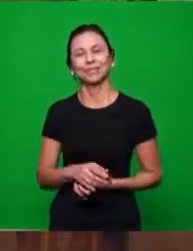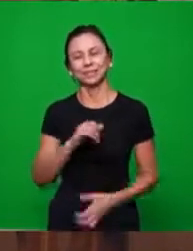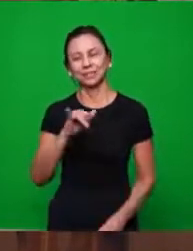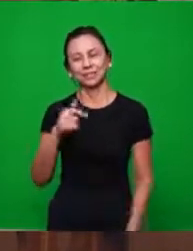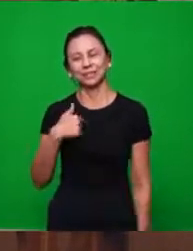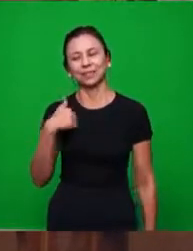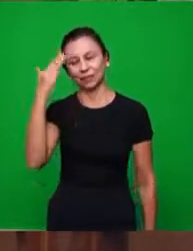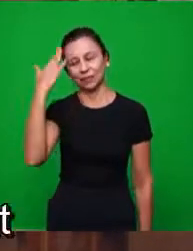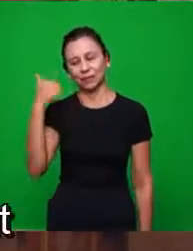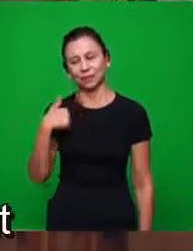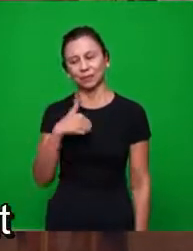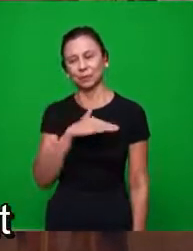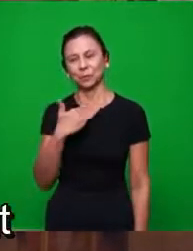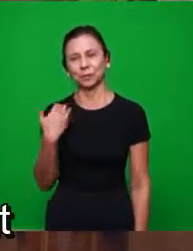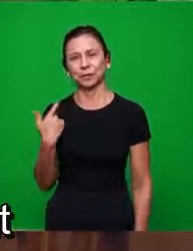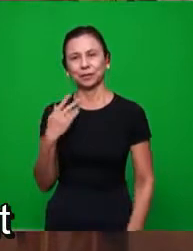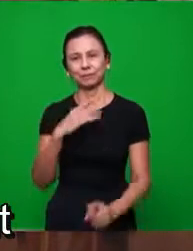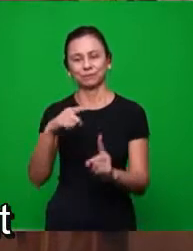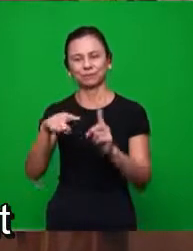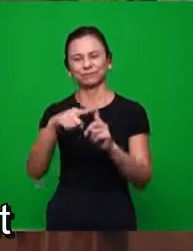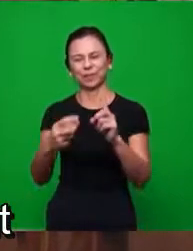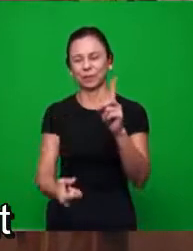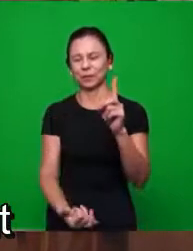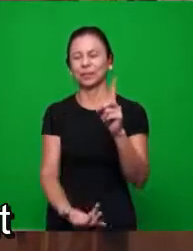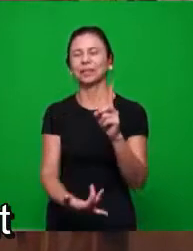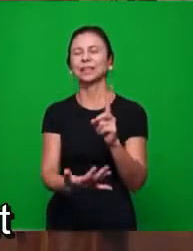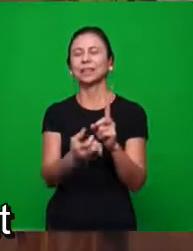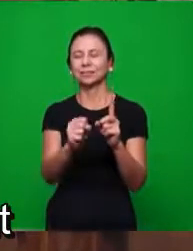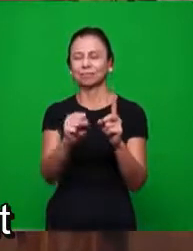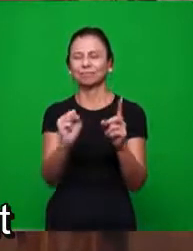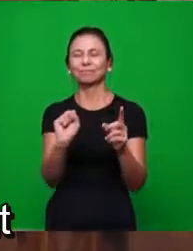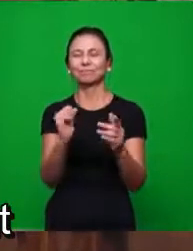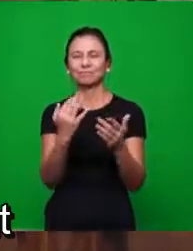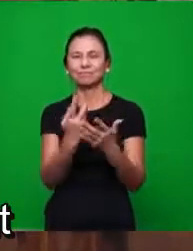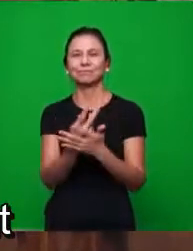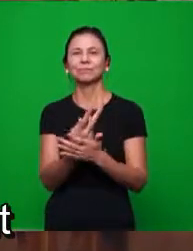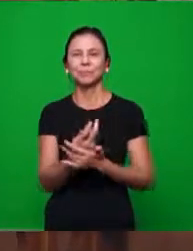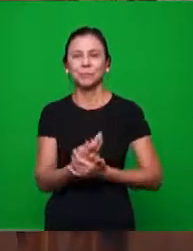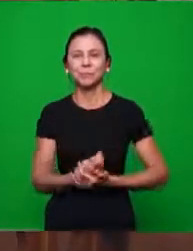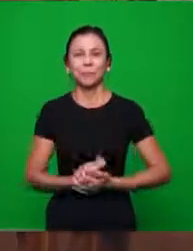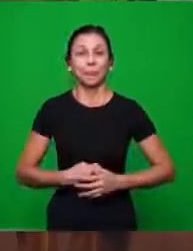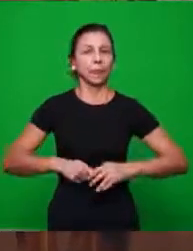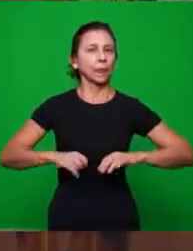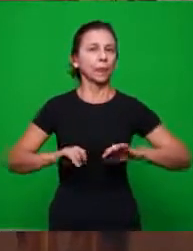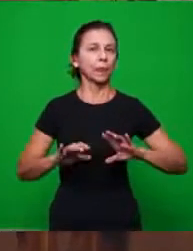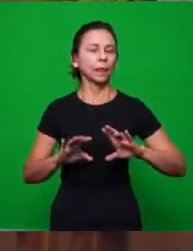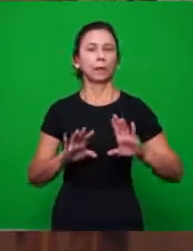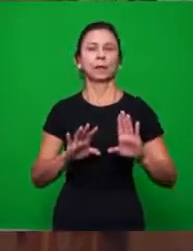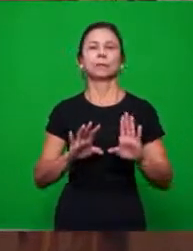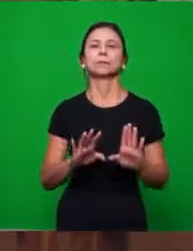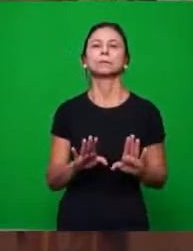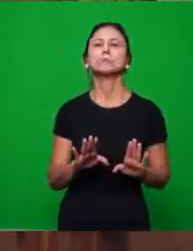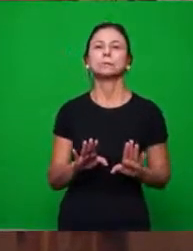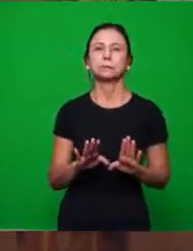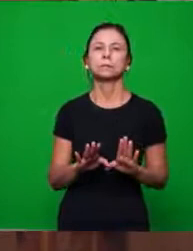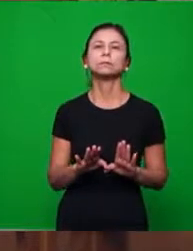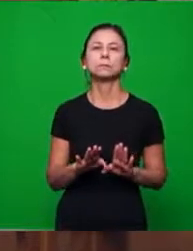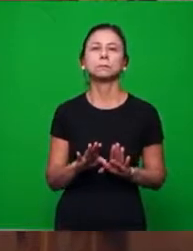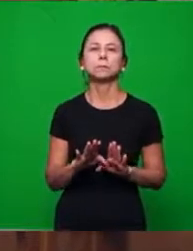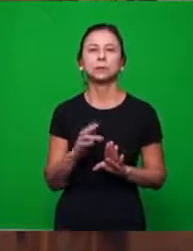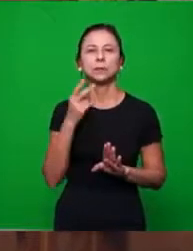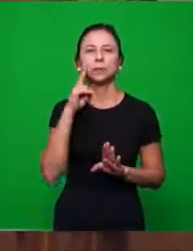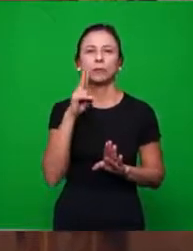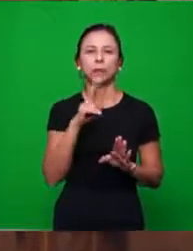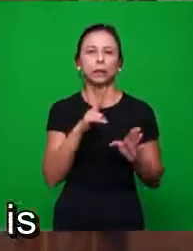vou ser morto na fogueira. E ele foi morto na fogueira. Mas, ele via o travesseiro pegando fogo.